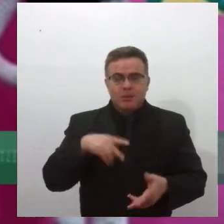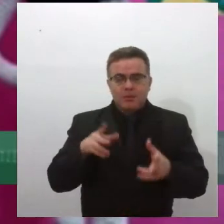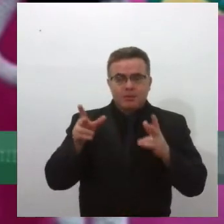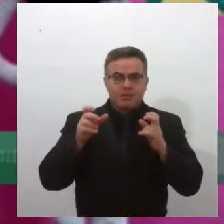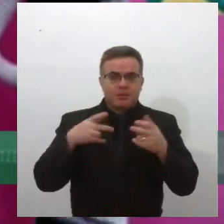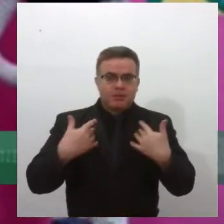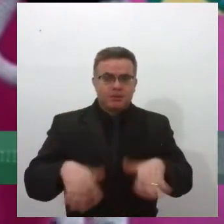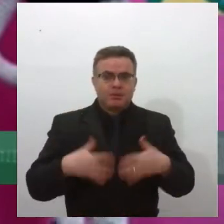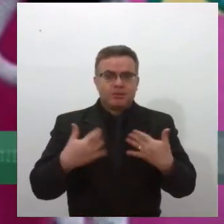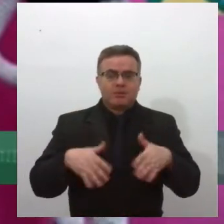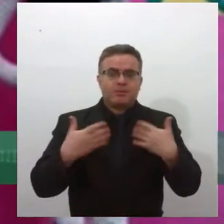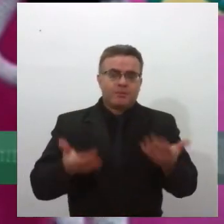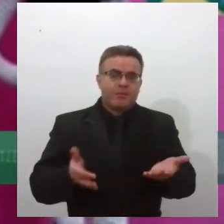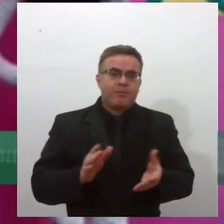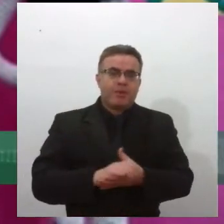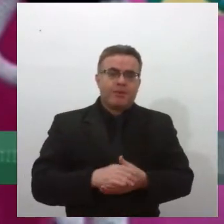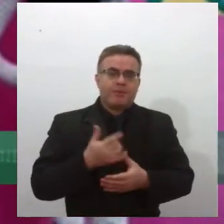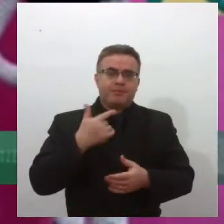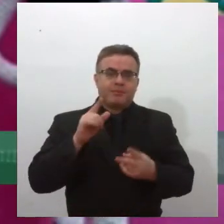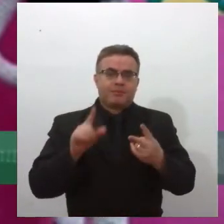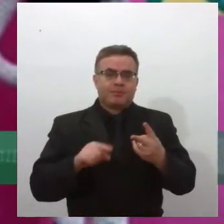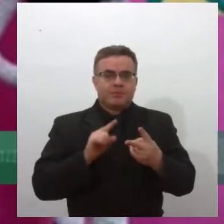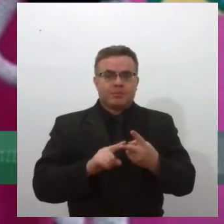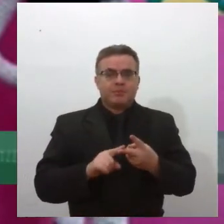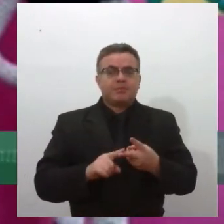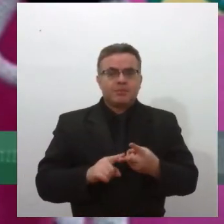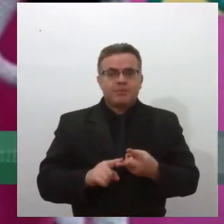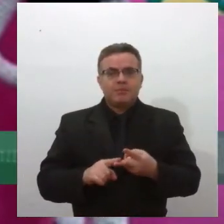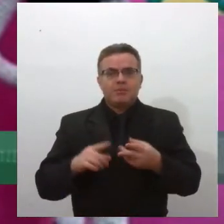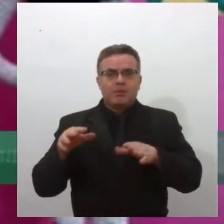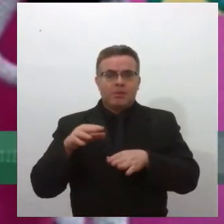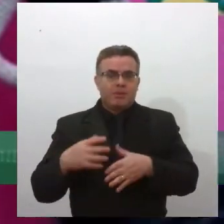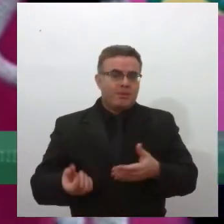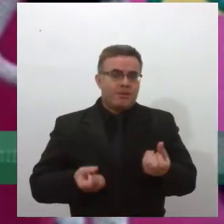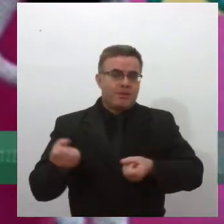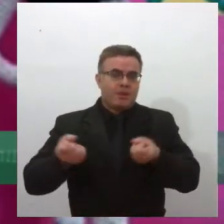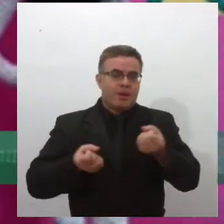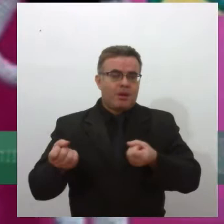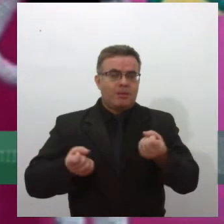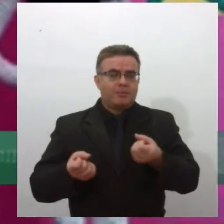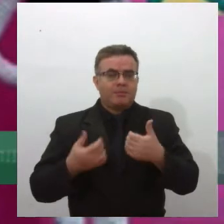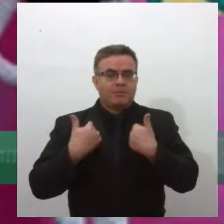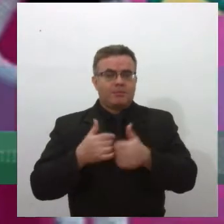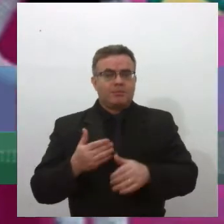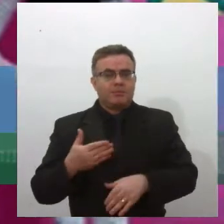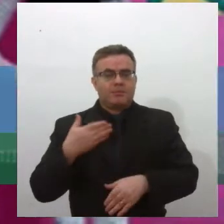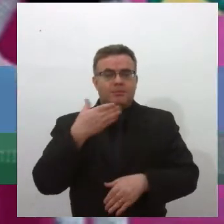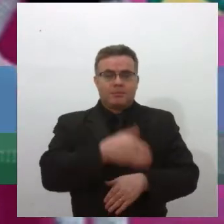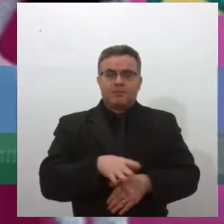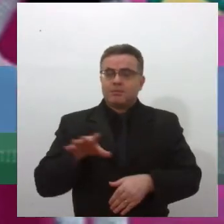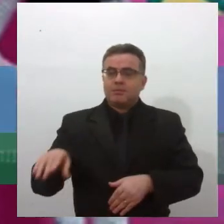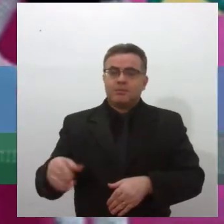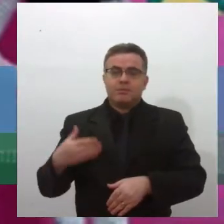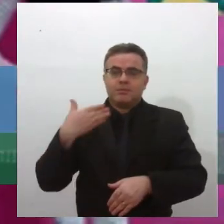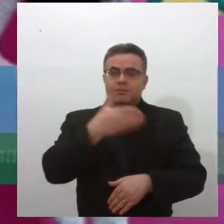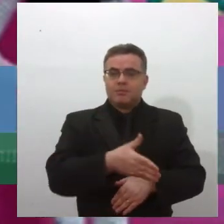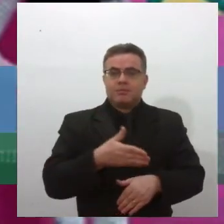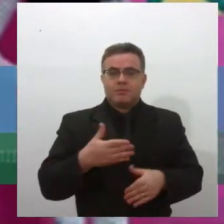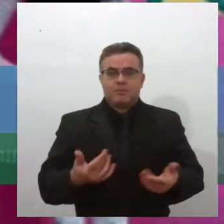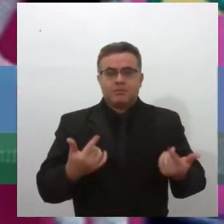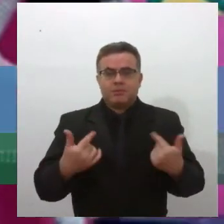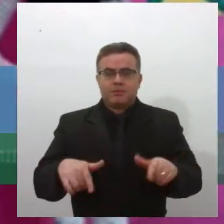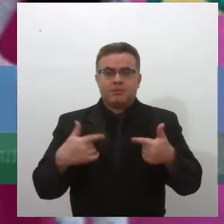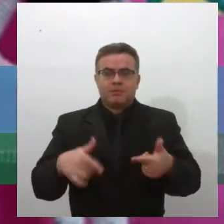de te perguntar das dificuldades, outra questão é o próprio transporte, né? Às vezes, para o tratamento, a pessoa precisa se deslocar ou para trabalhar.